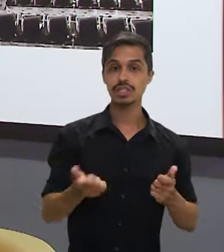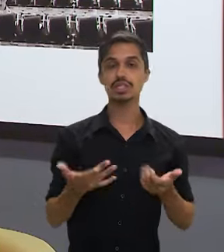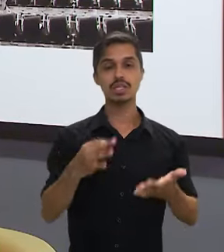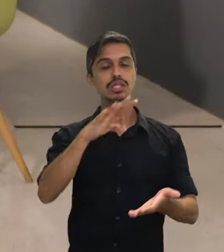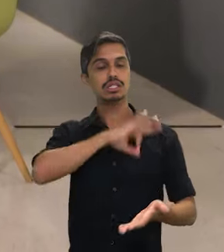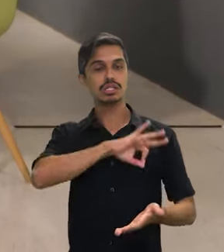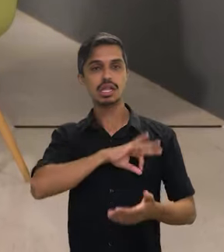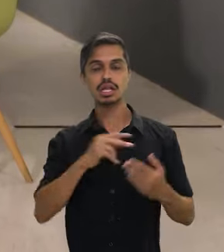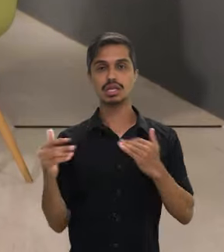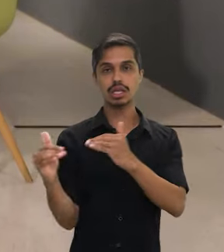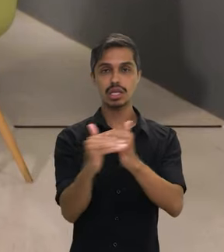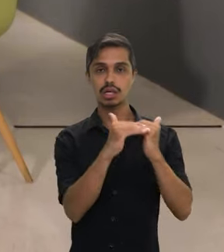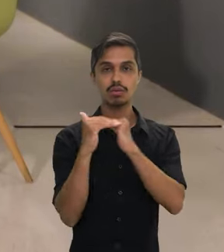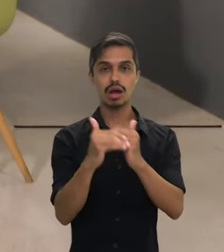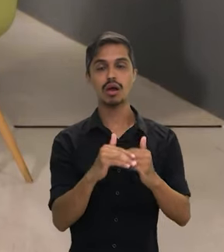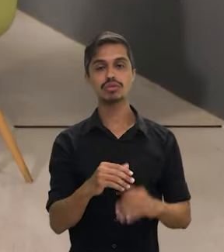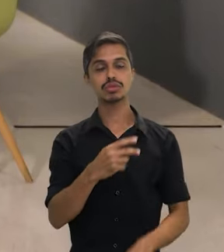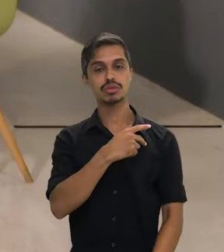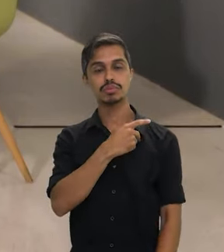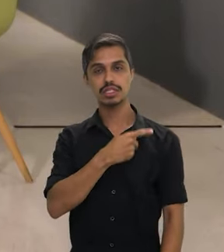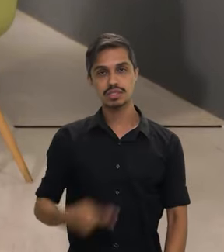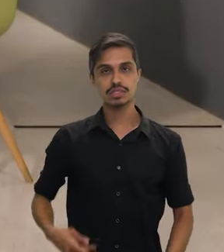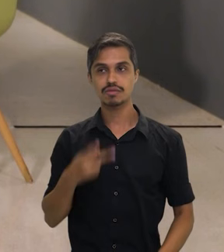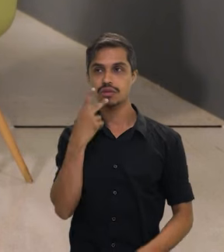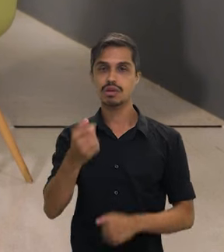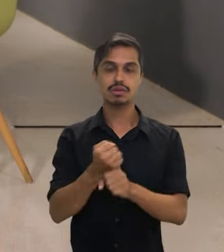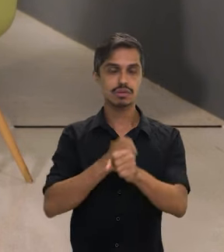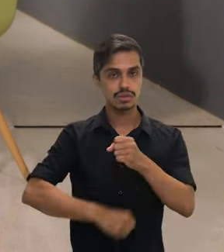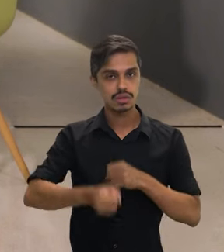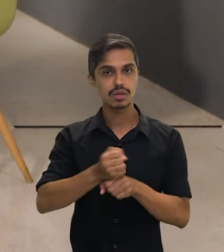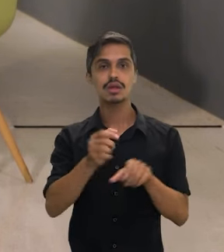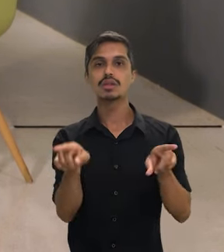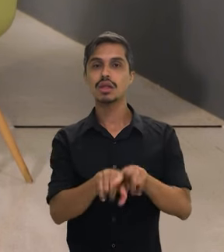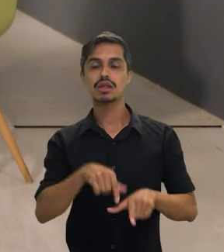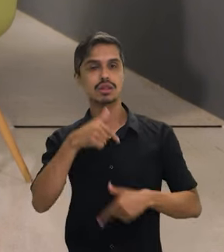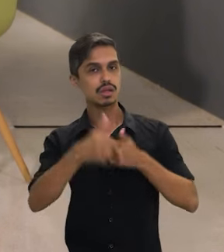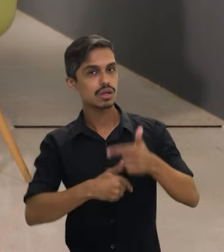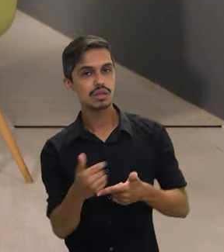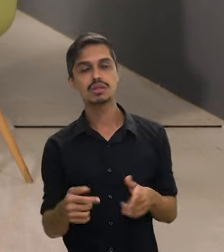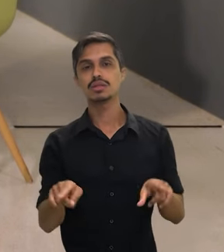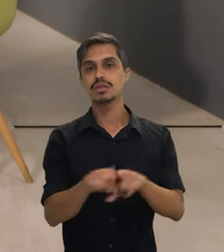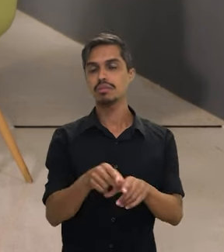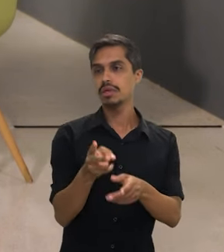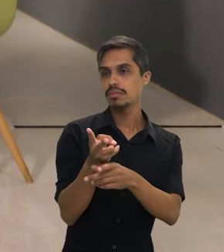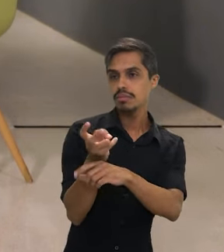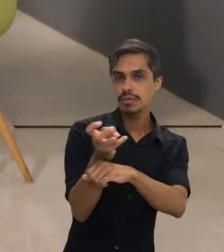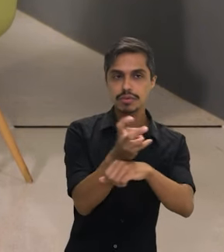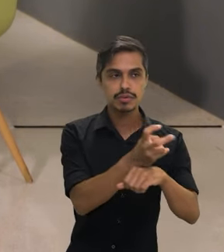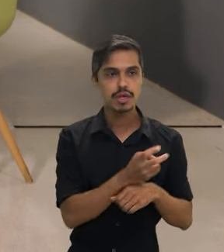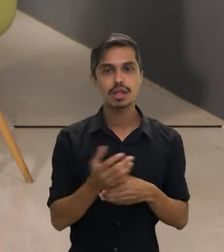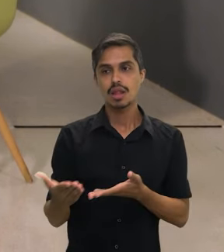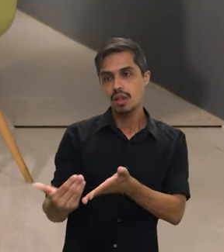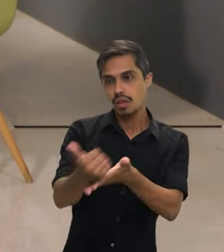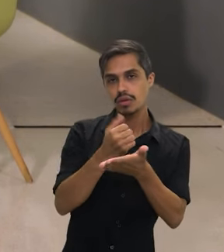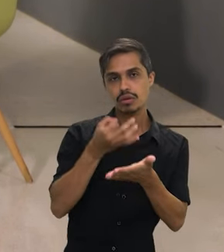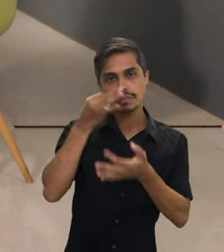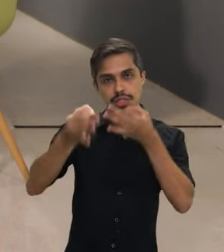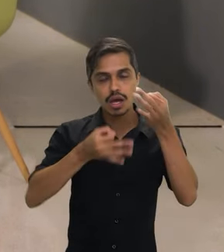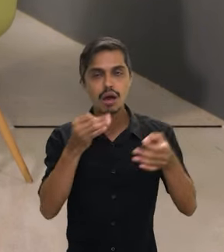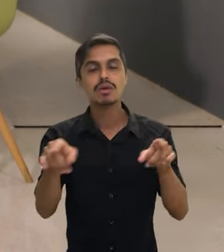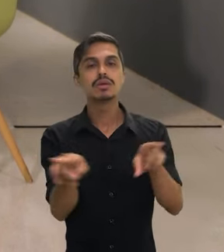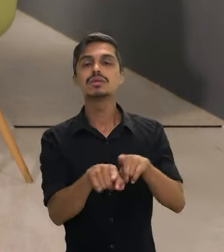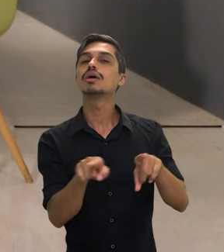salário igual, que o presidente também colocou no ano passado, condições de trabalho, condições de escuta, condições psicológicas também.